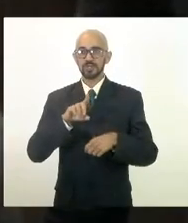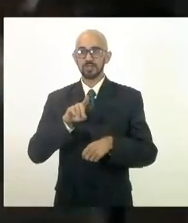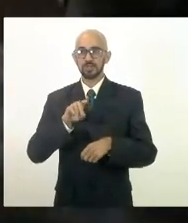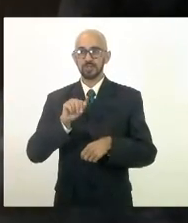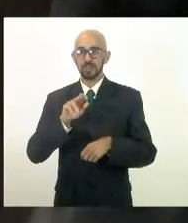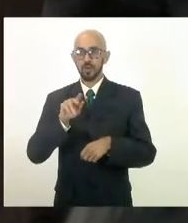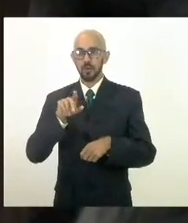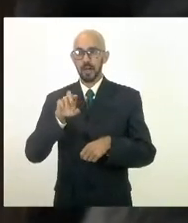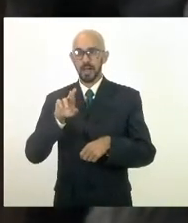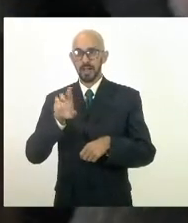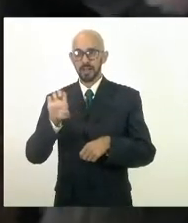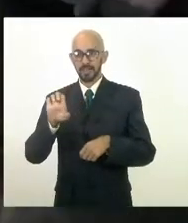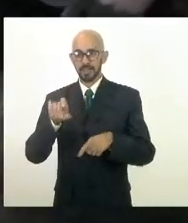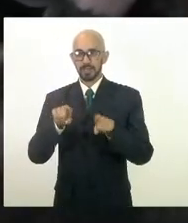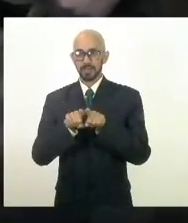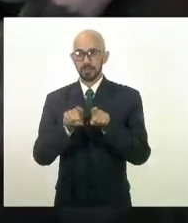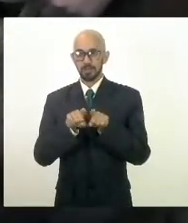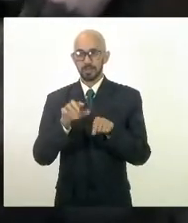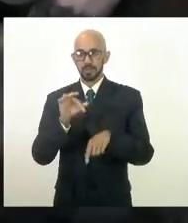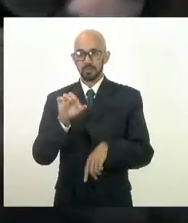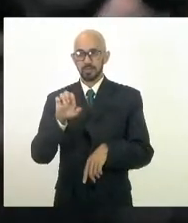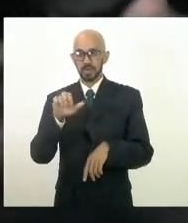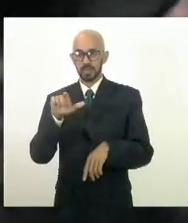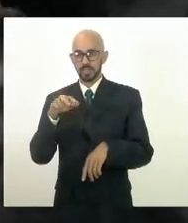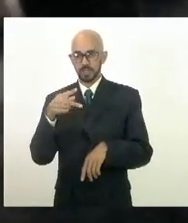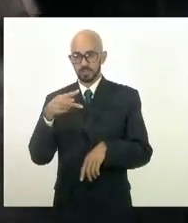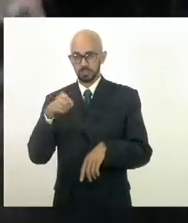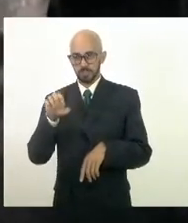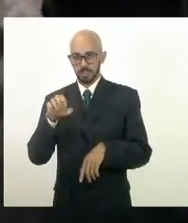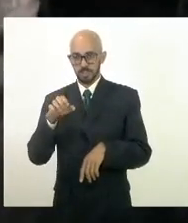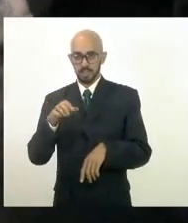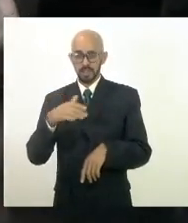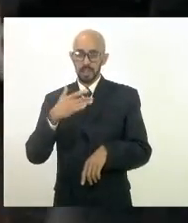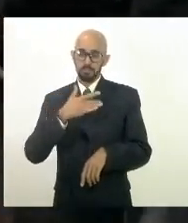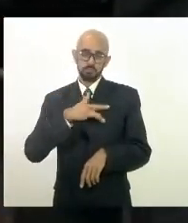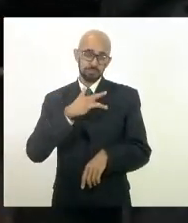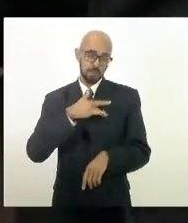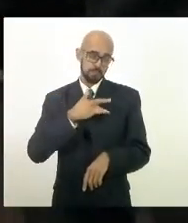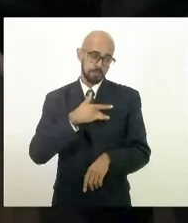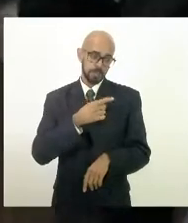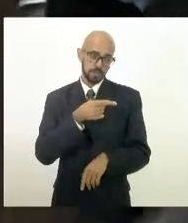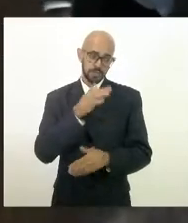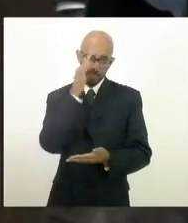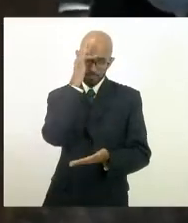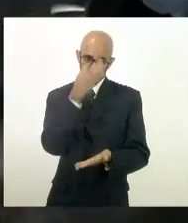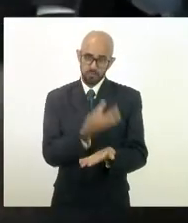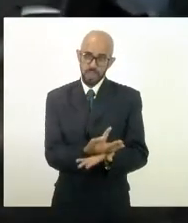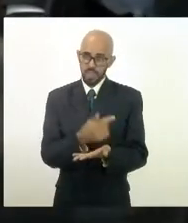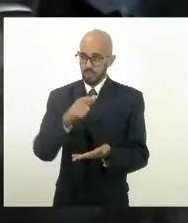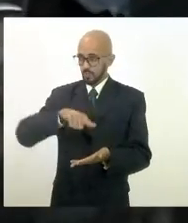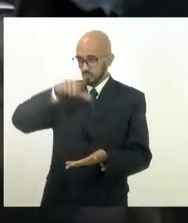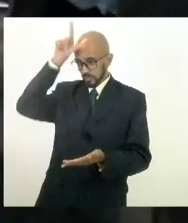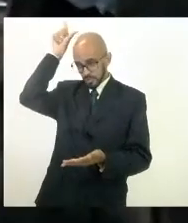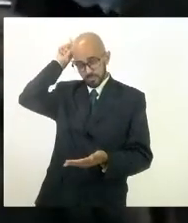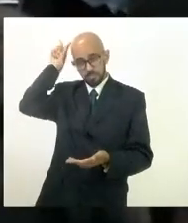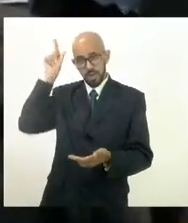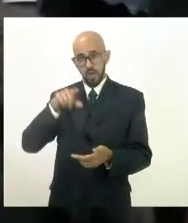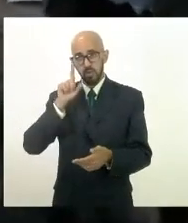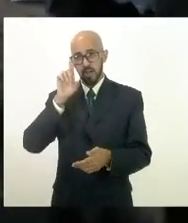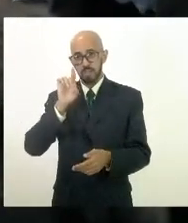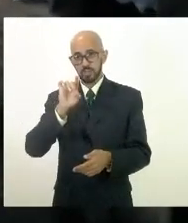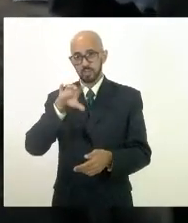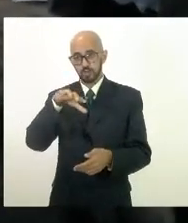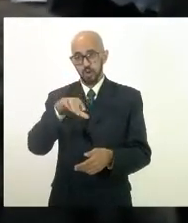Felipe Polbel lamento que a fé do meu querido Luiz Paulo fique restrito a